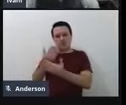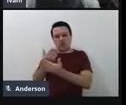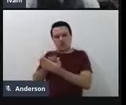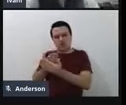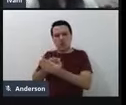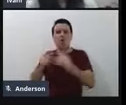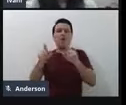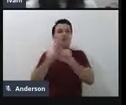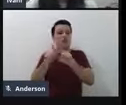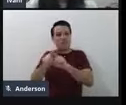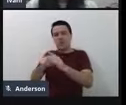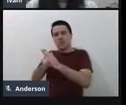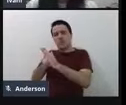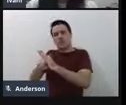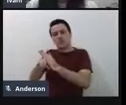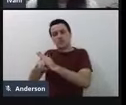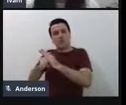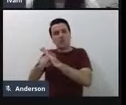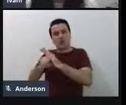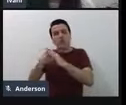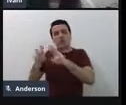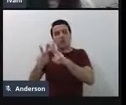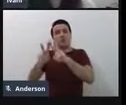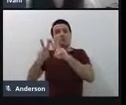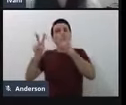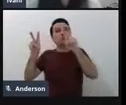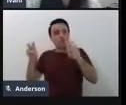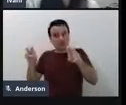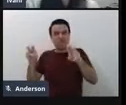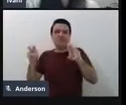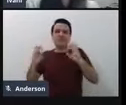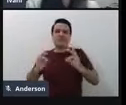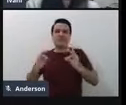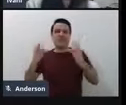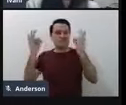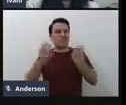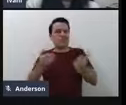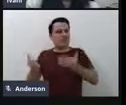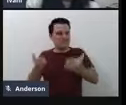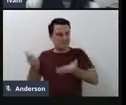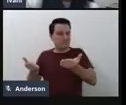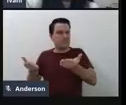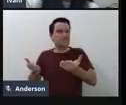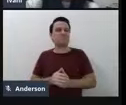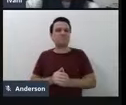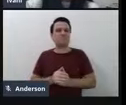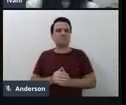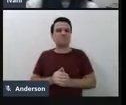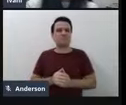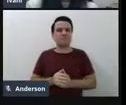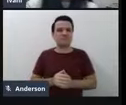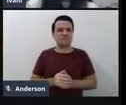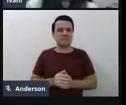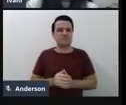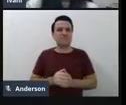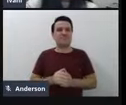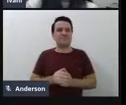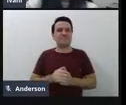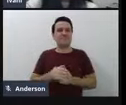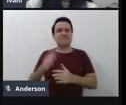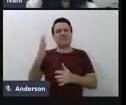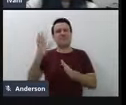pesquisado acerca dessa temática. Lá, pelos vindos dos anos